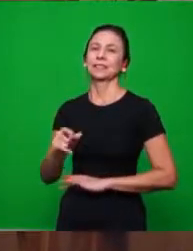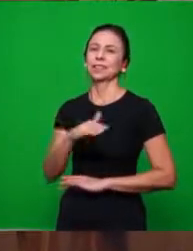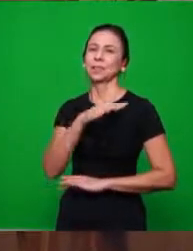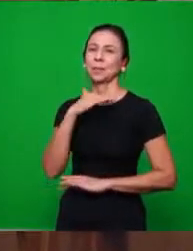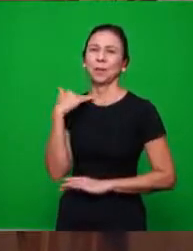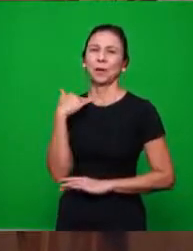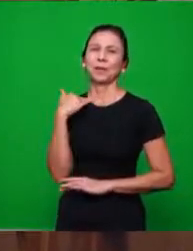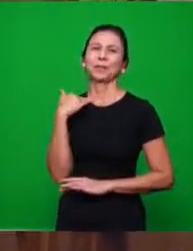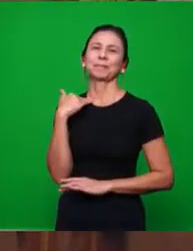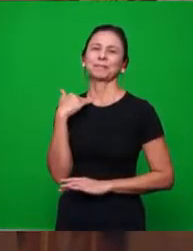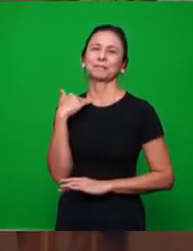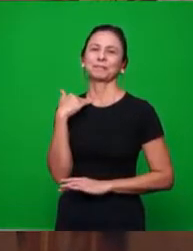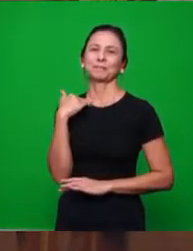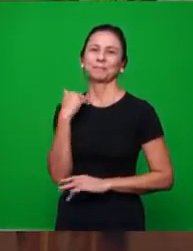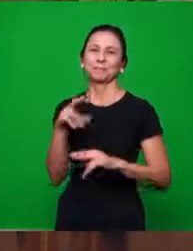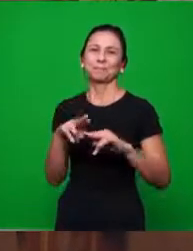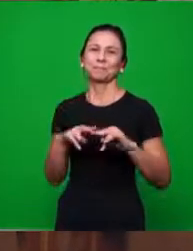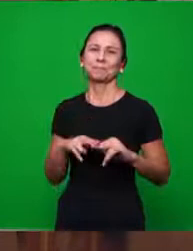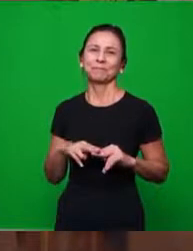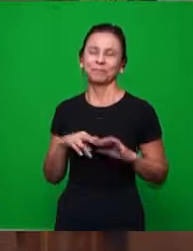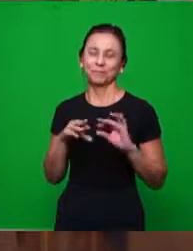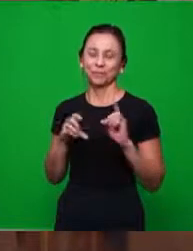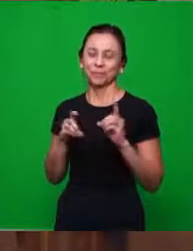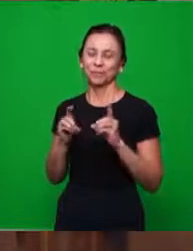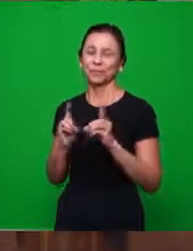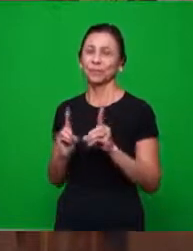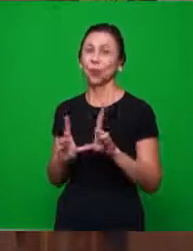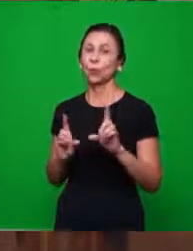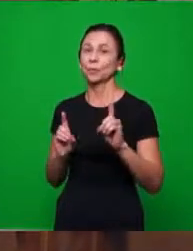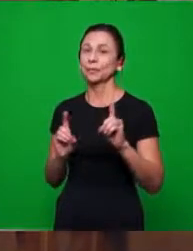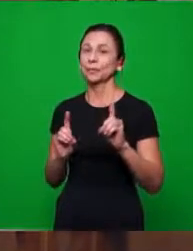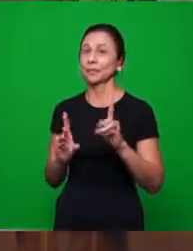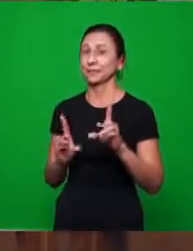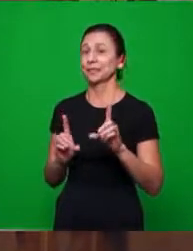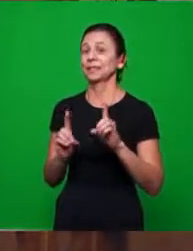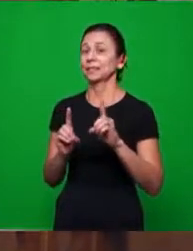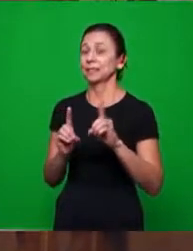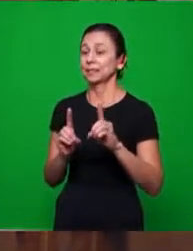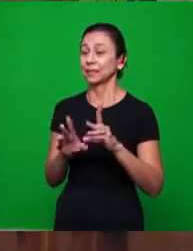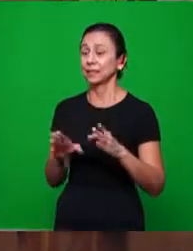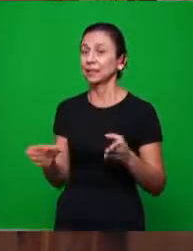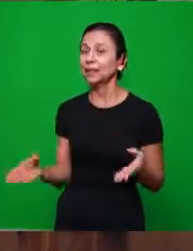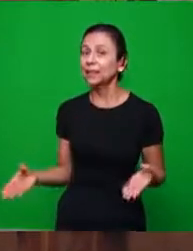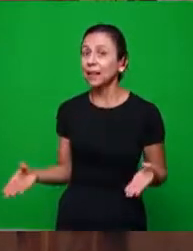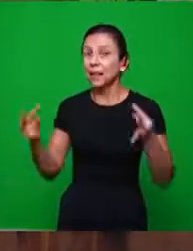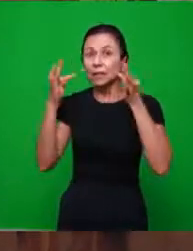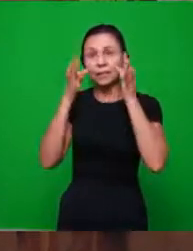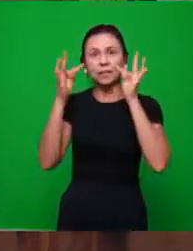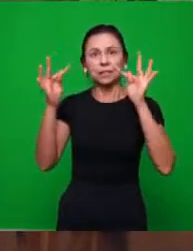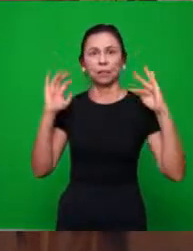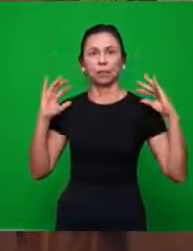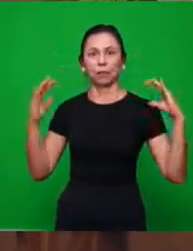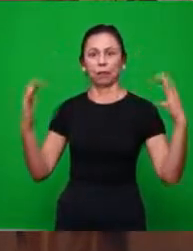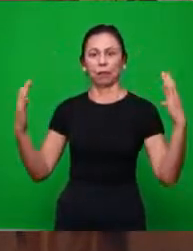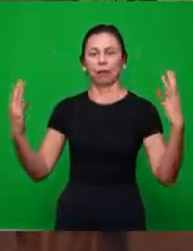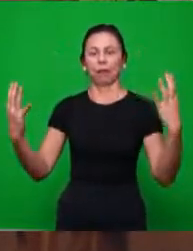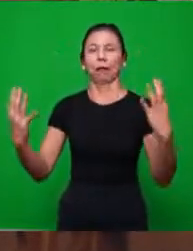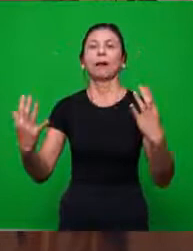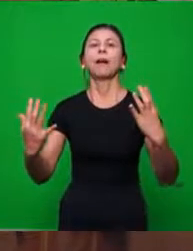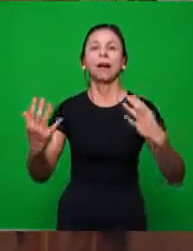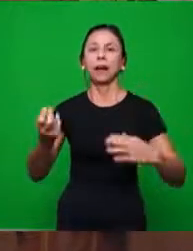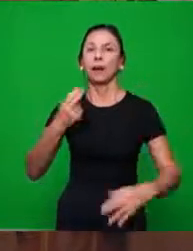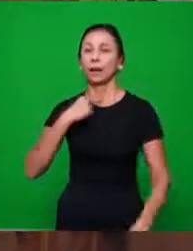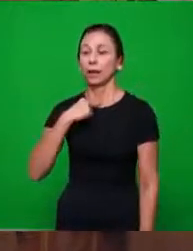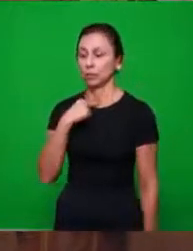doutrina. Quando ela morre pela doutrina, ela expõe o testemunho dela. Eu não posso falar, então